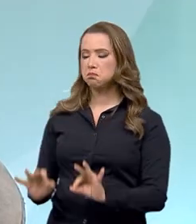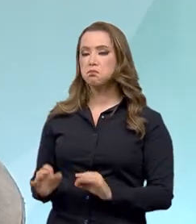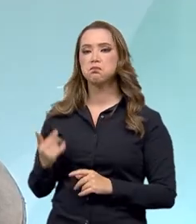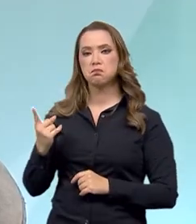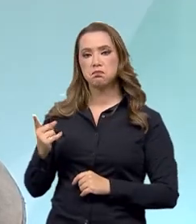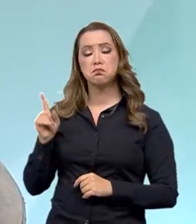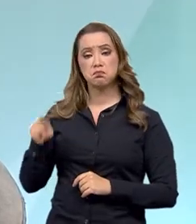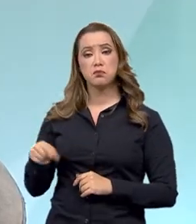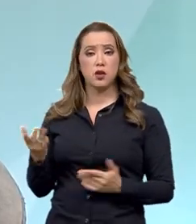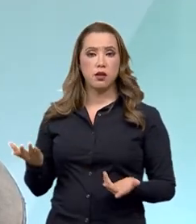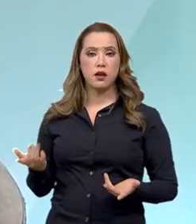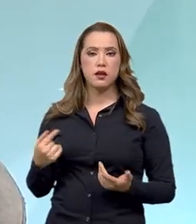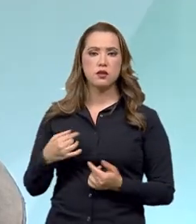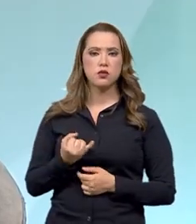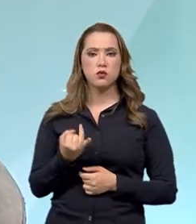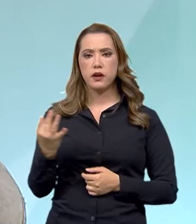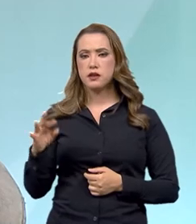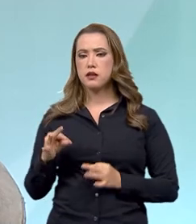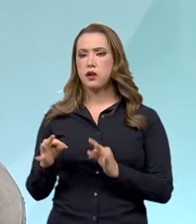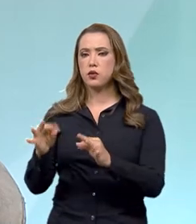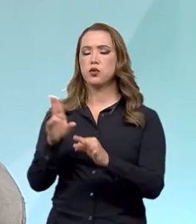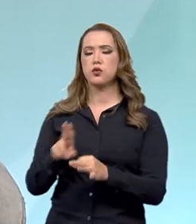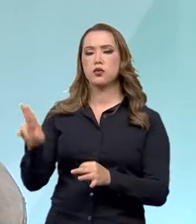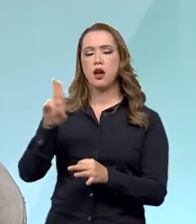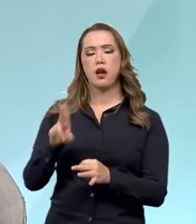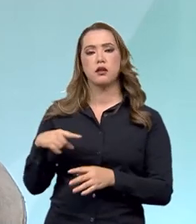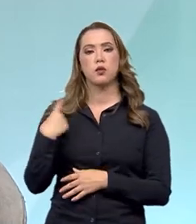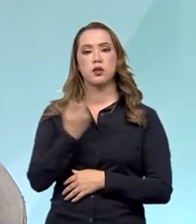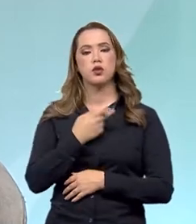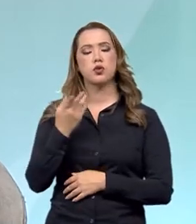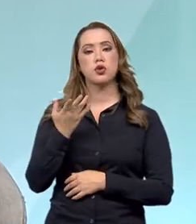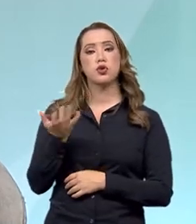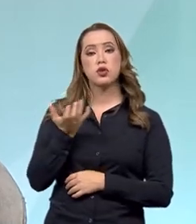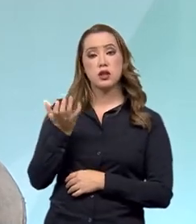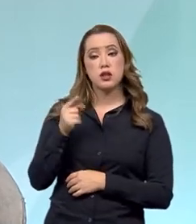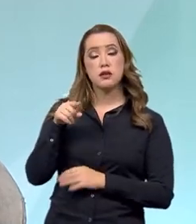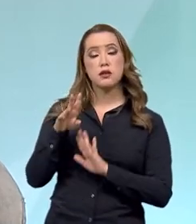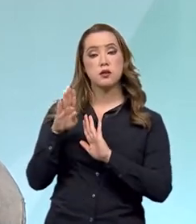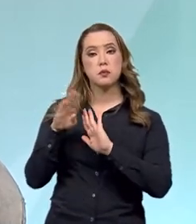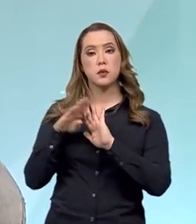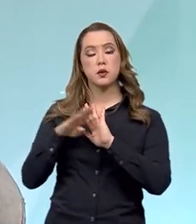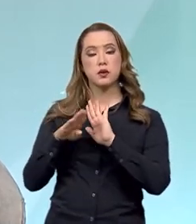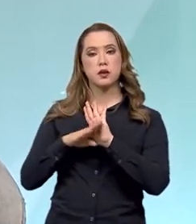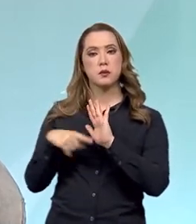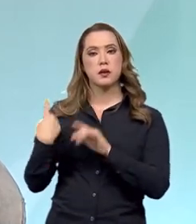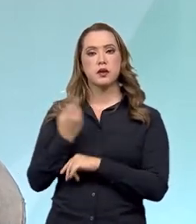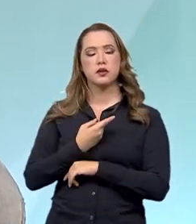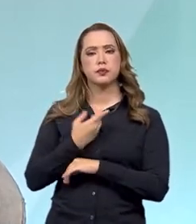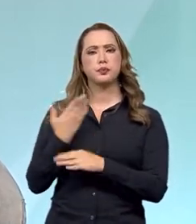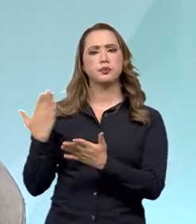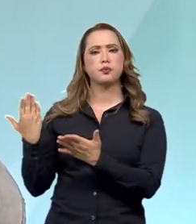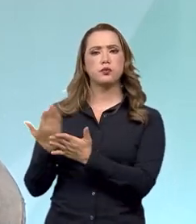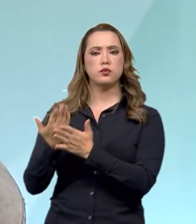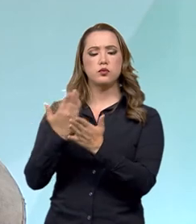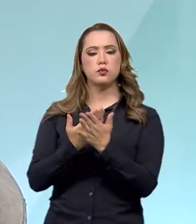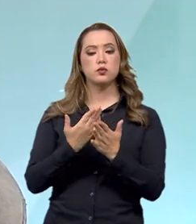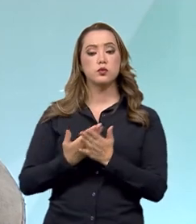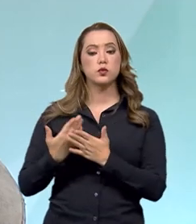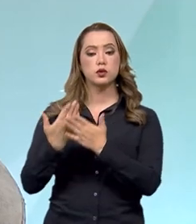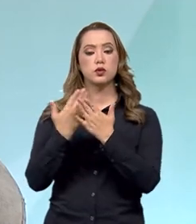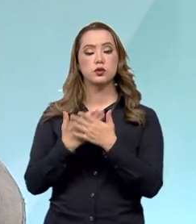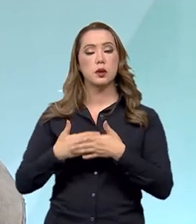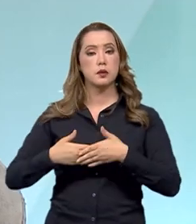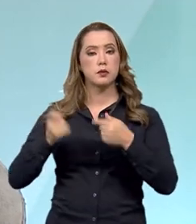Perfeitamente. Há várias tecnologias que são utilizadas. O que a gente procurou nesse programa é a gente estudar as práticas, as melhores